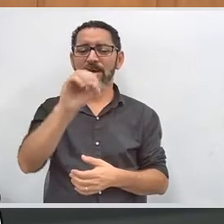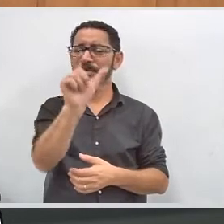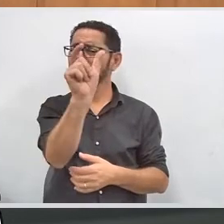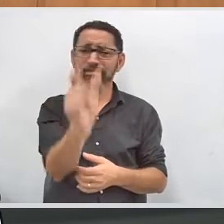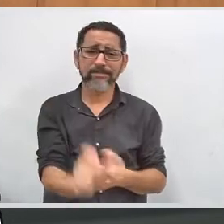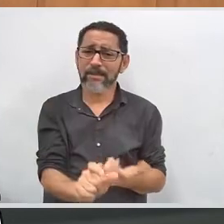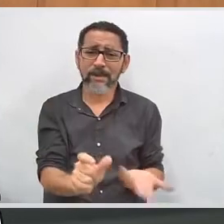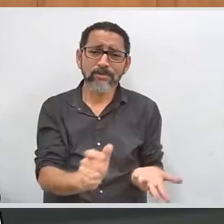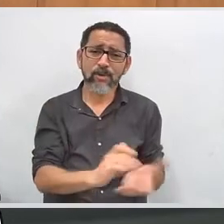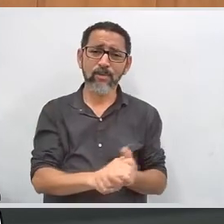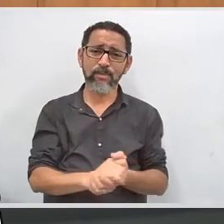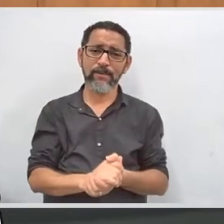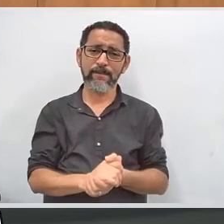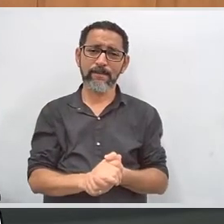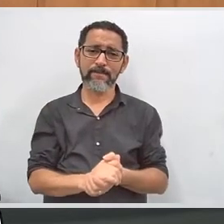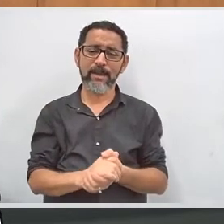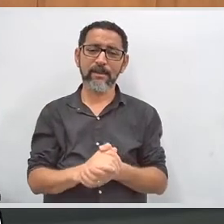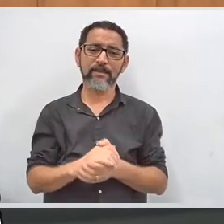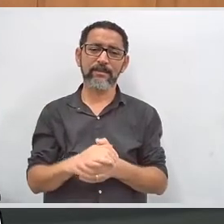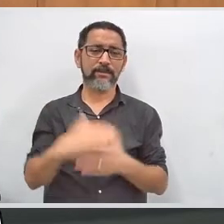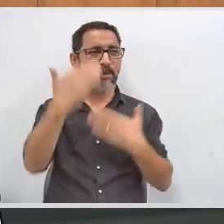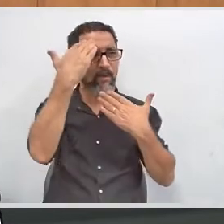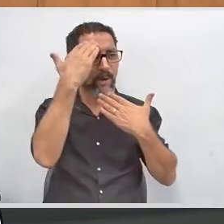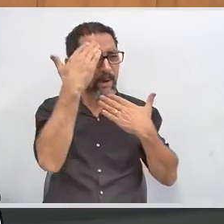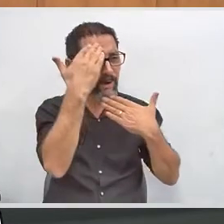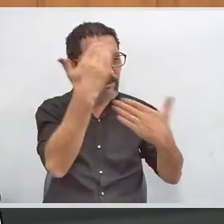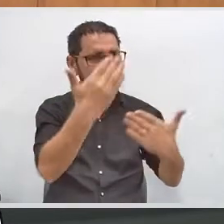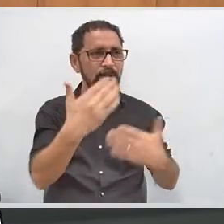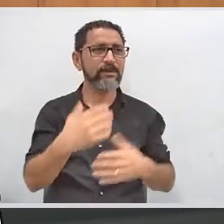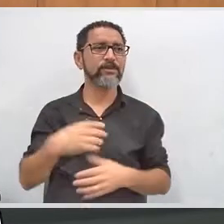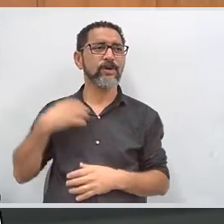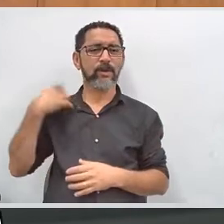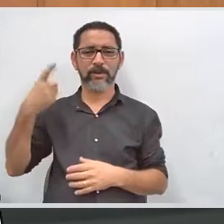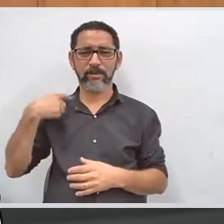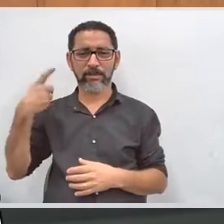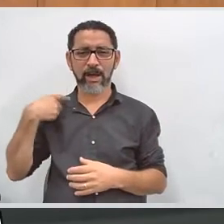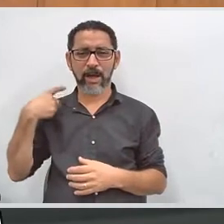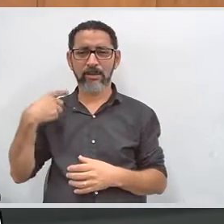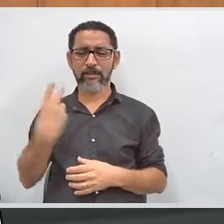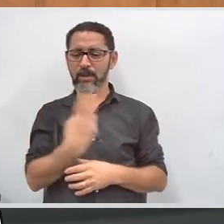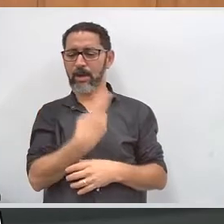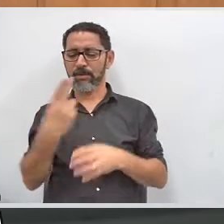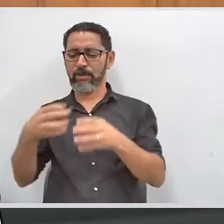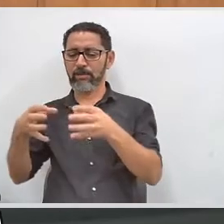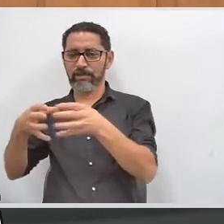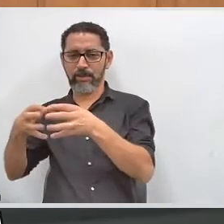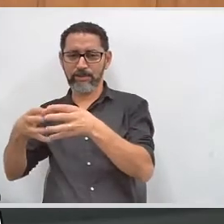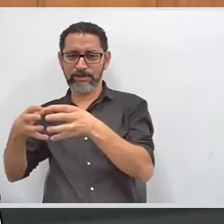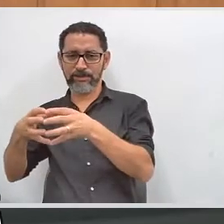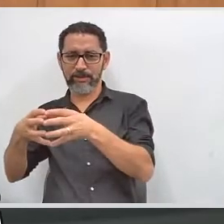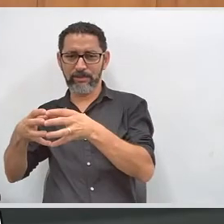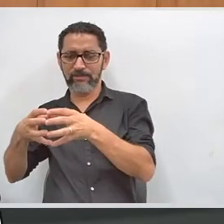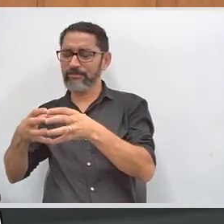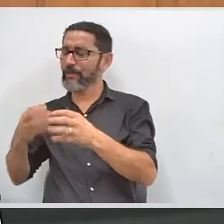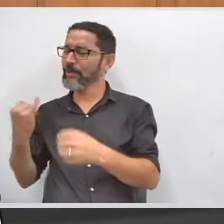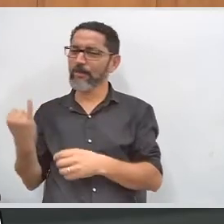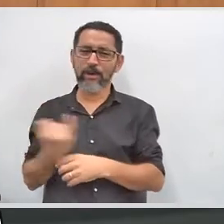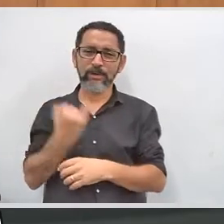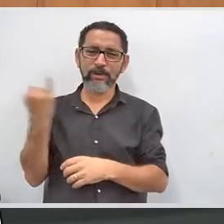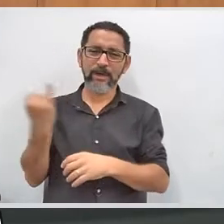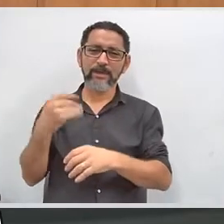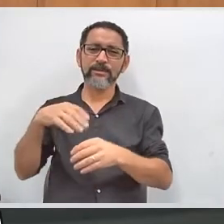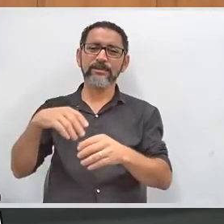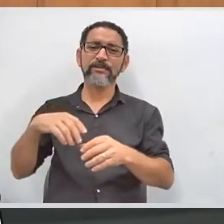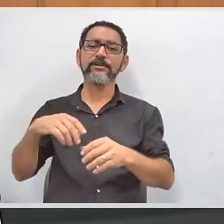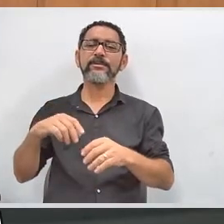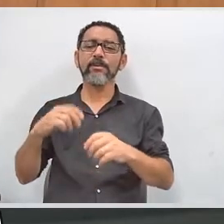reunindo esforços e batalhando para que tudo dê certo. Então, agradeço ao deputado em nome da comissão, foi muito importante a gente ter esse espaço aqui